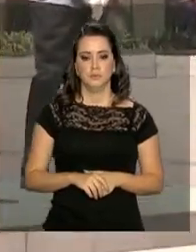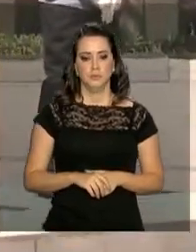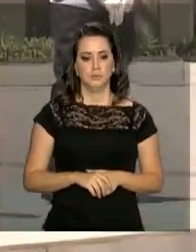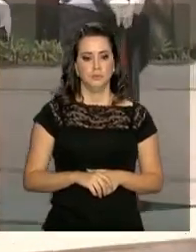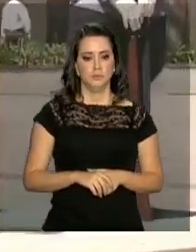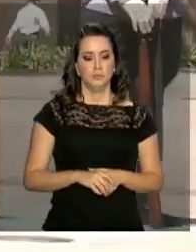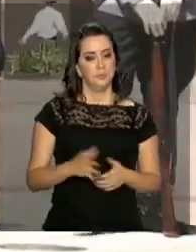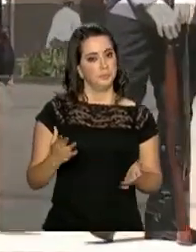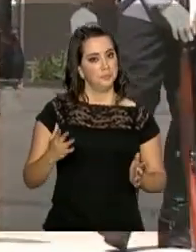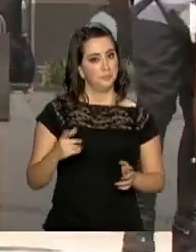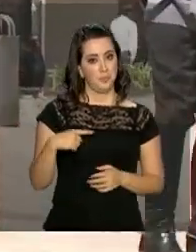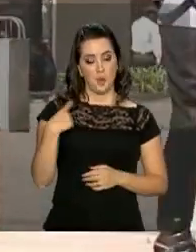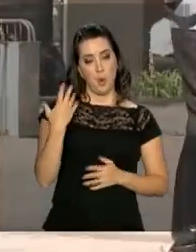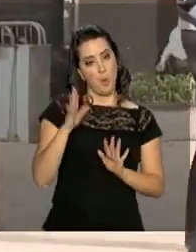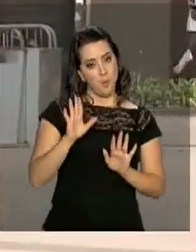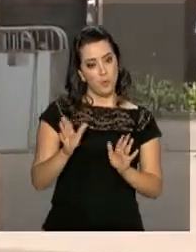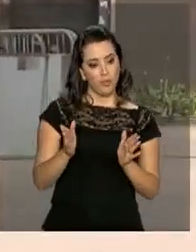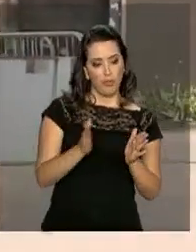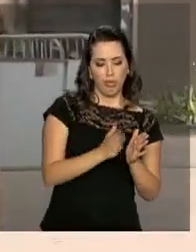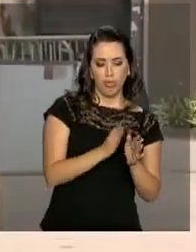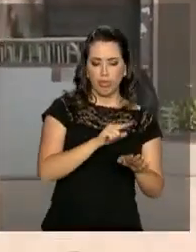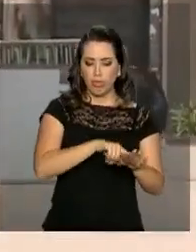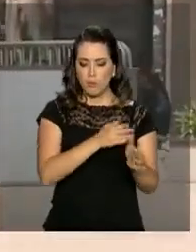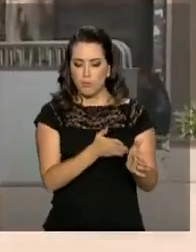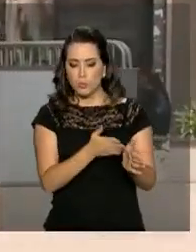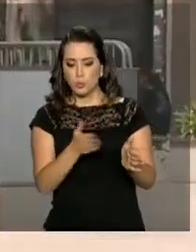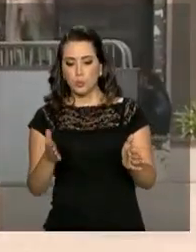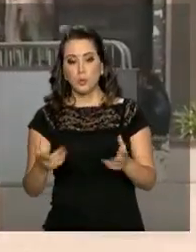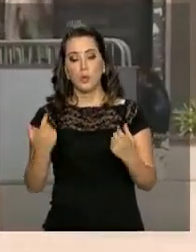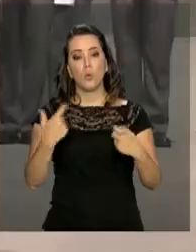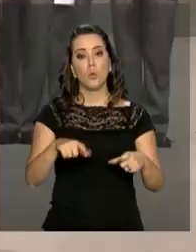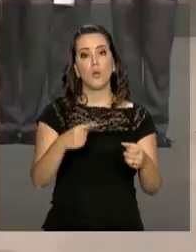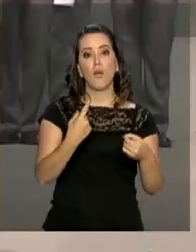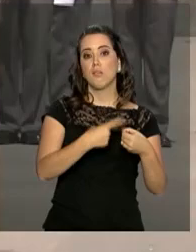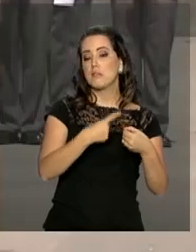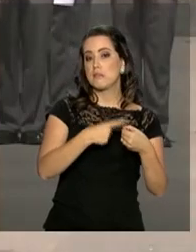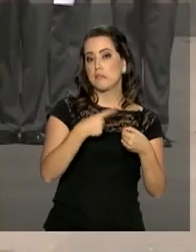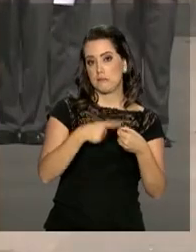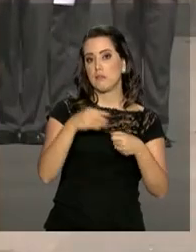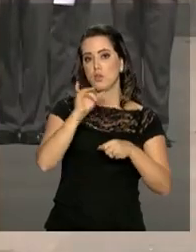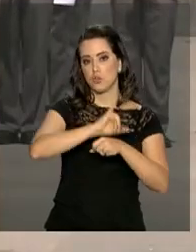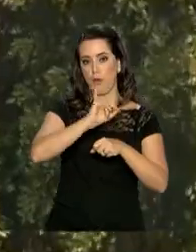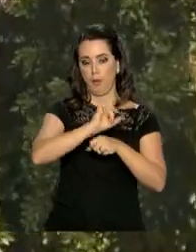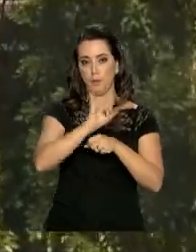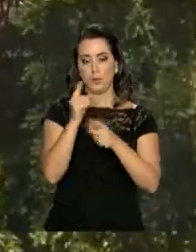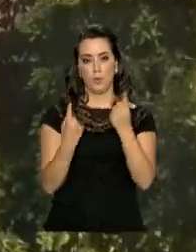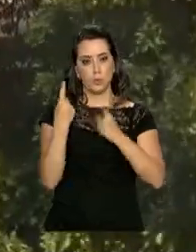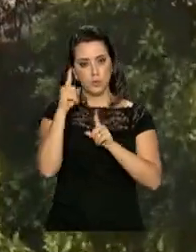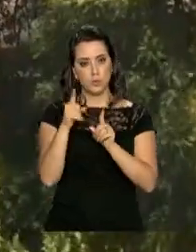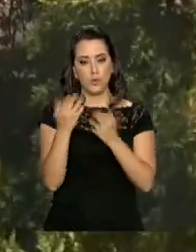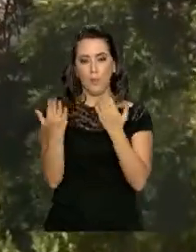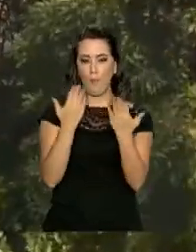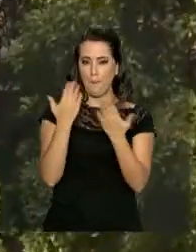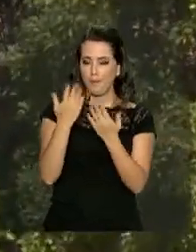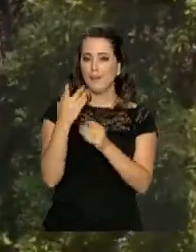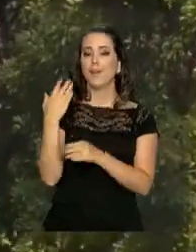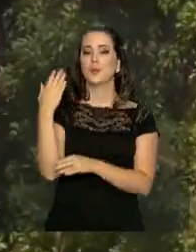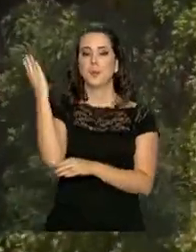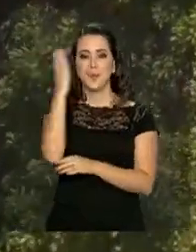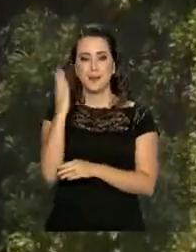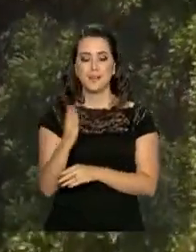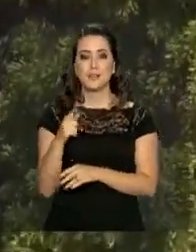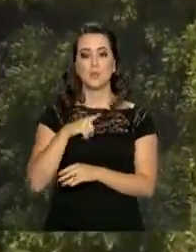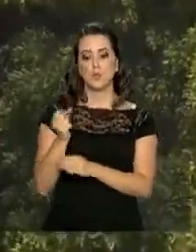Por algumas horas, a praça de lá, a cidadania no centro de Santiago, virou um pedacinho do Brasil, com a nossa bandeira esteada